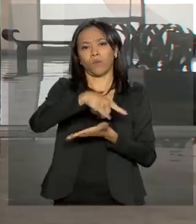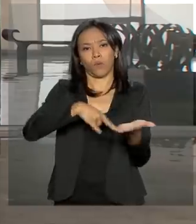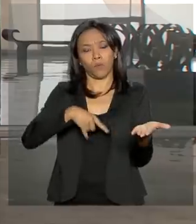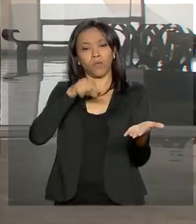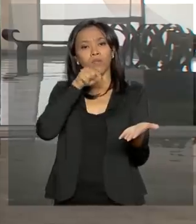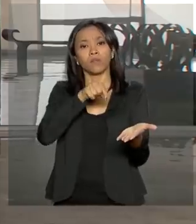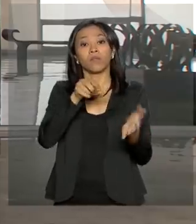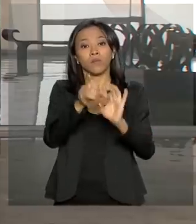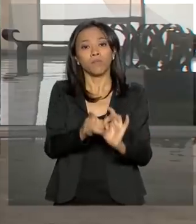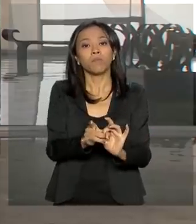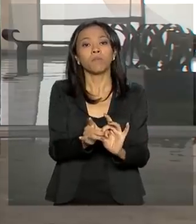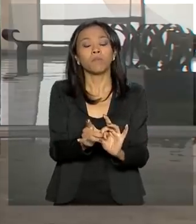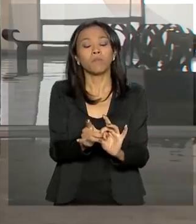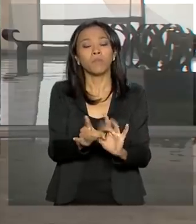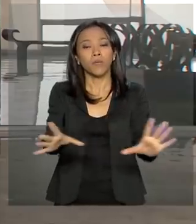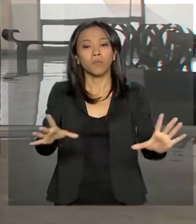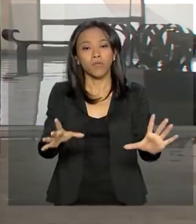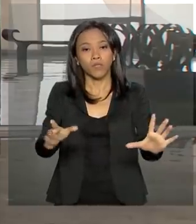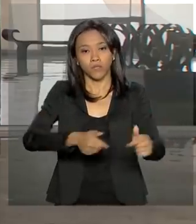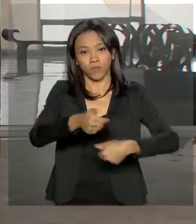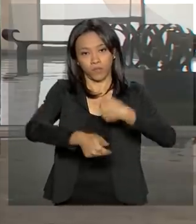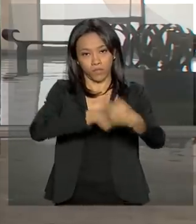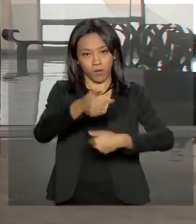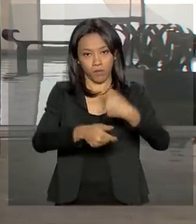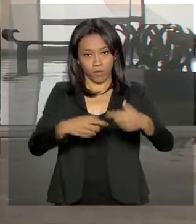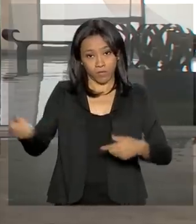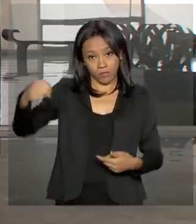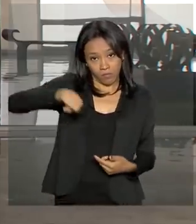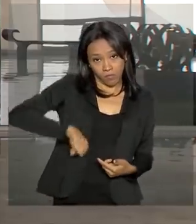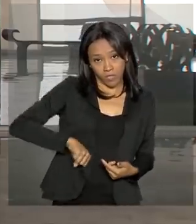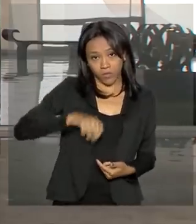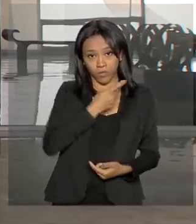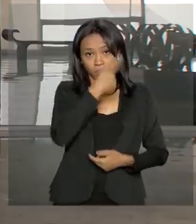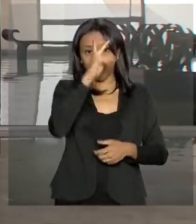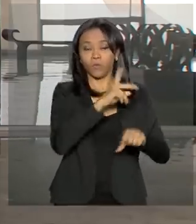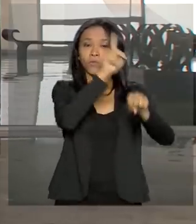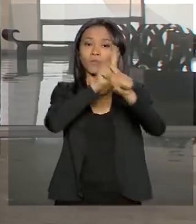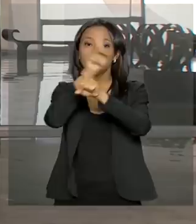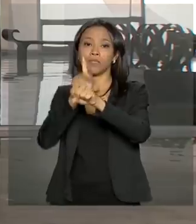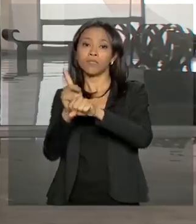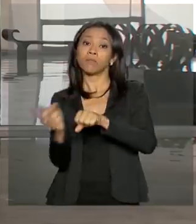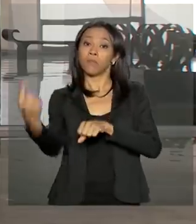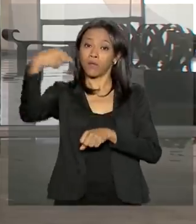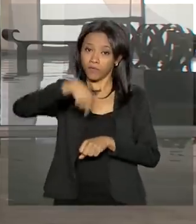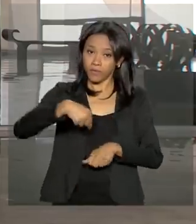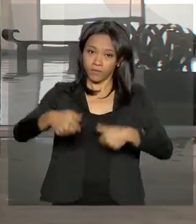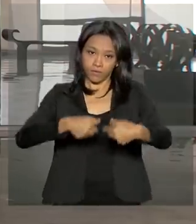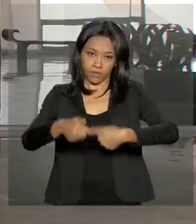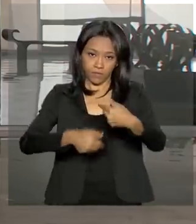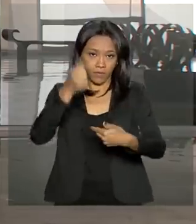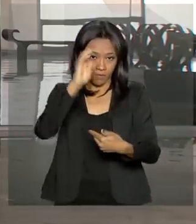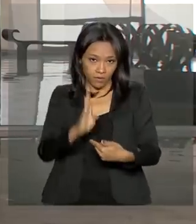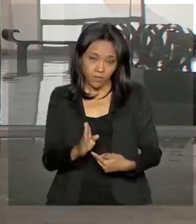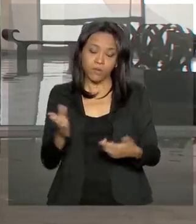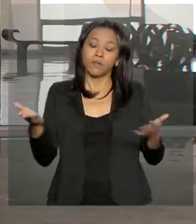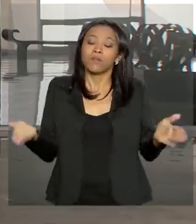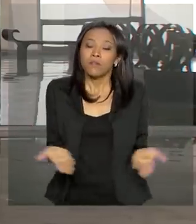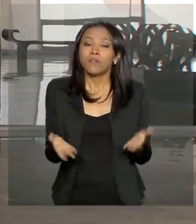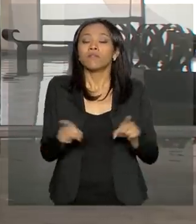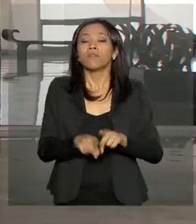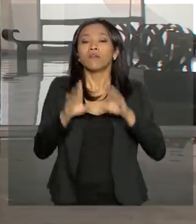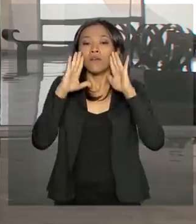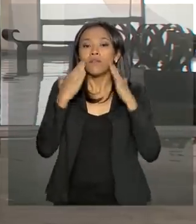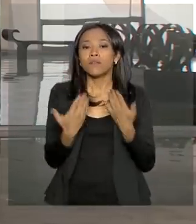que oficializa a atuação de embaixadores estrangeiros aqui no Brasil. Hoje foram apresentados ao presidente